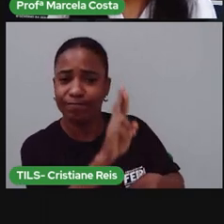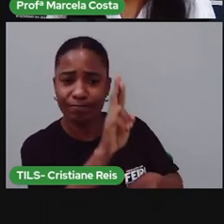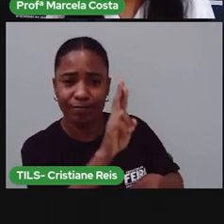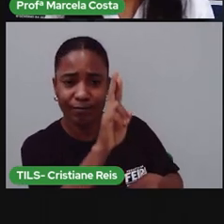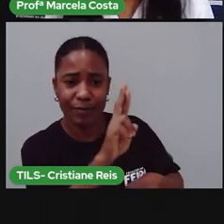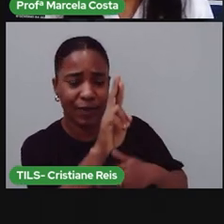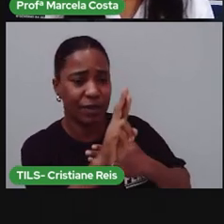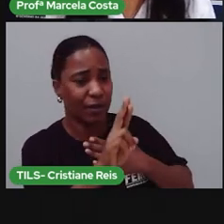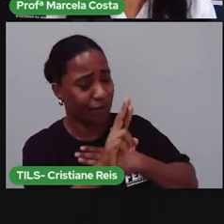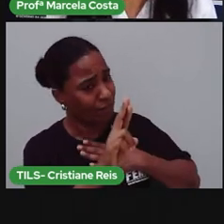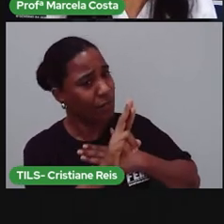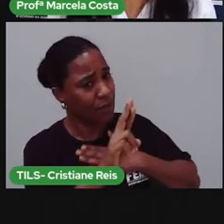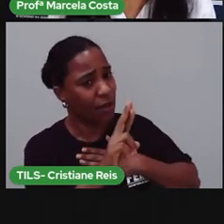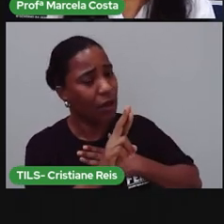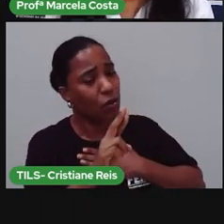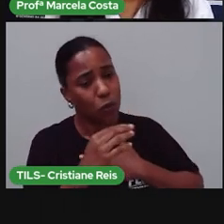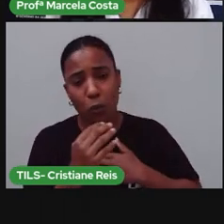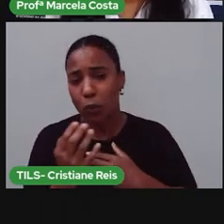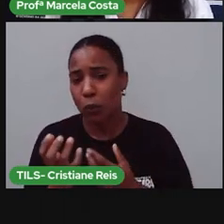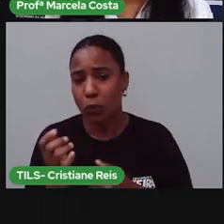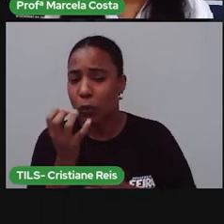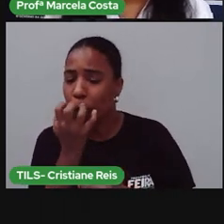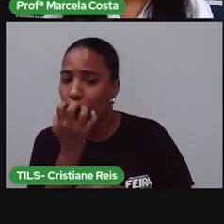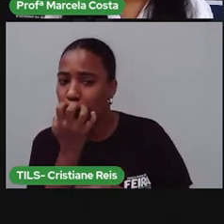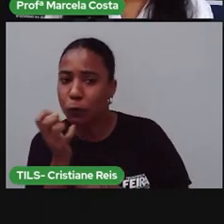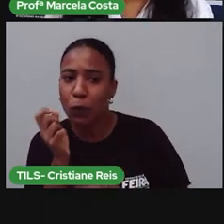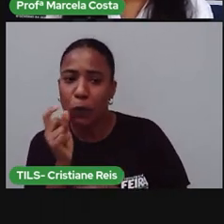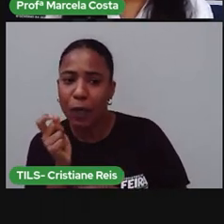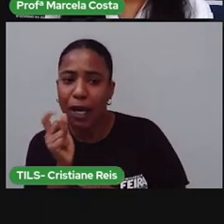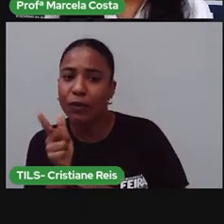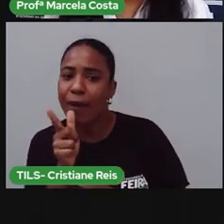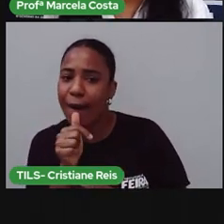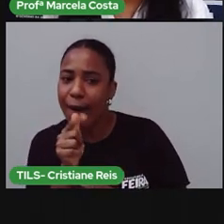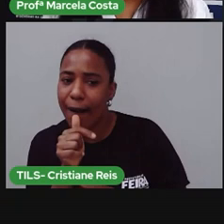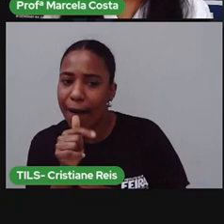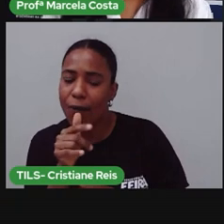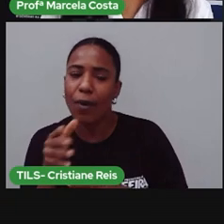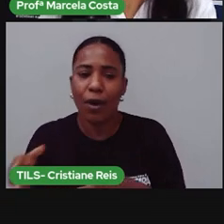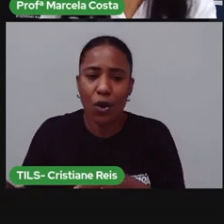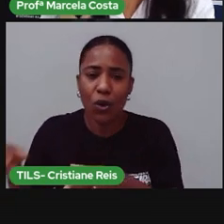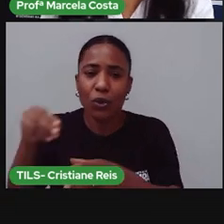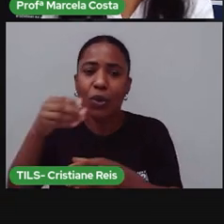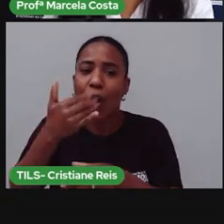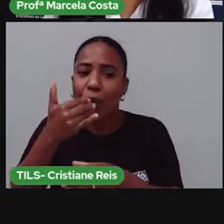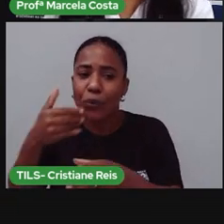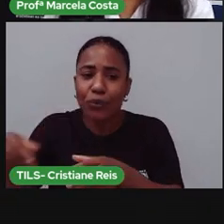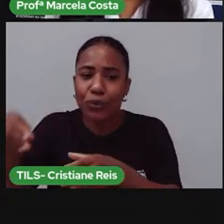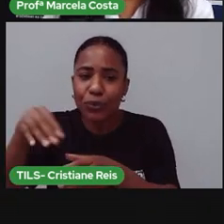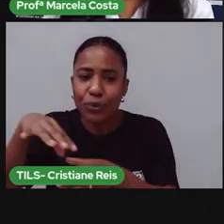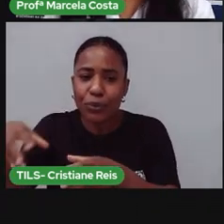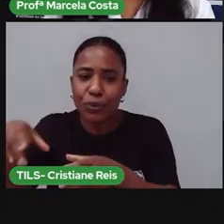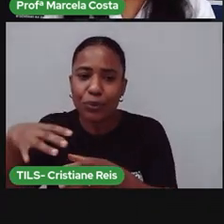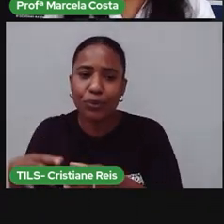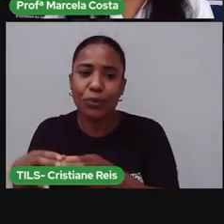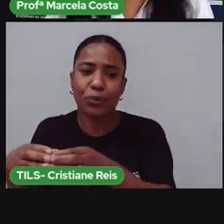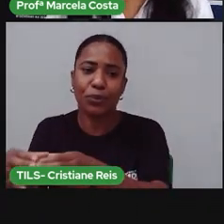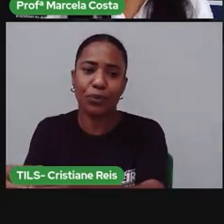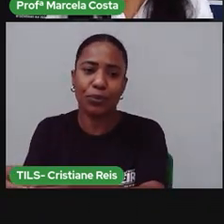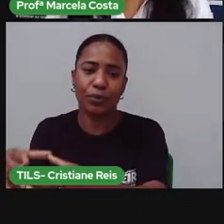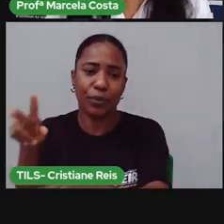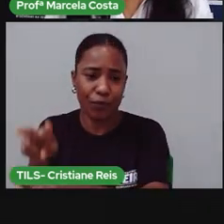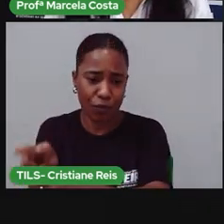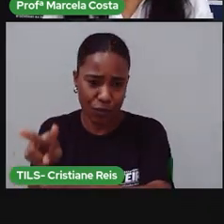a minha responsabilidade. Eu vou trazer água, vou dar um snack, cuidar da água, cuidar da alimentação desse animal.